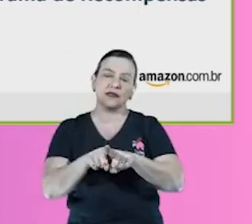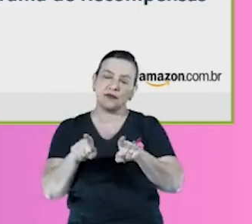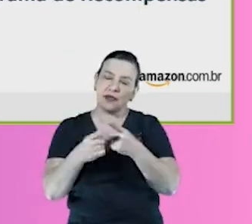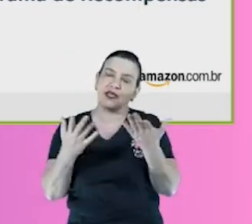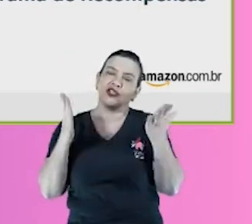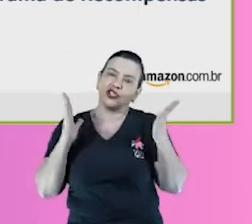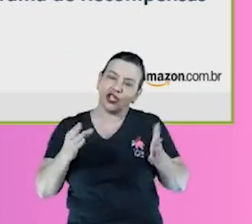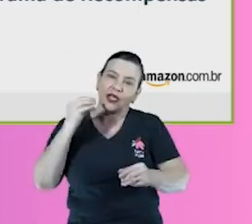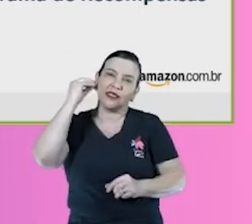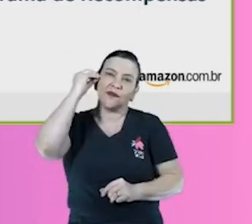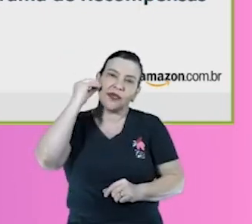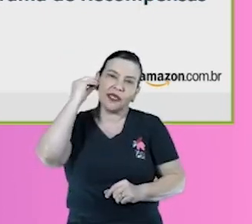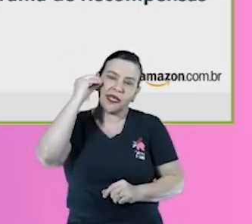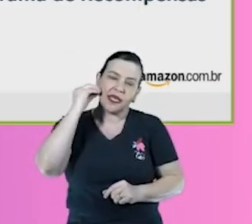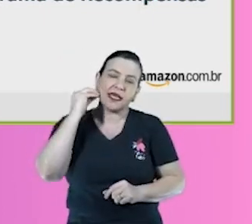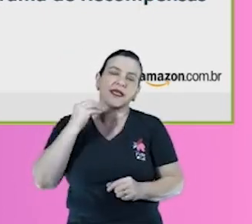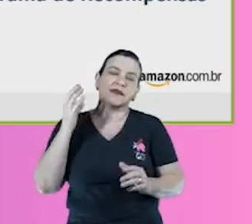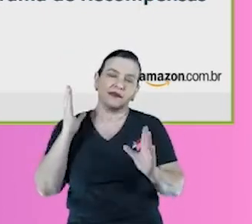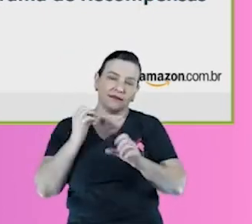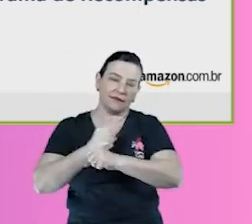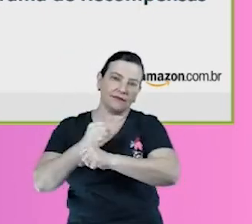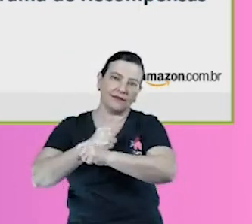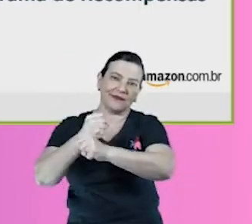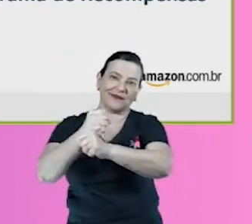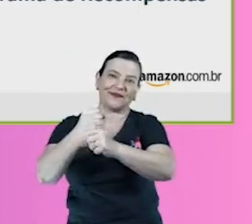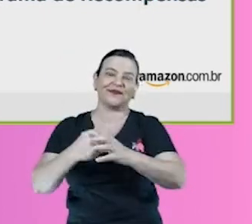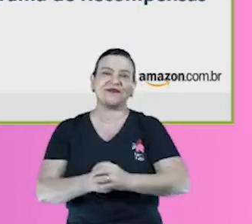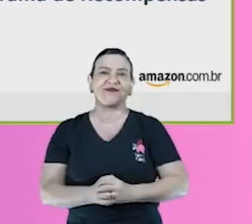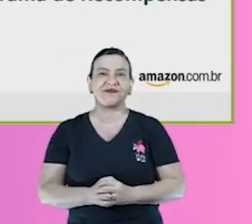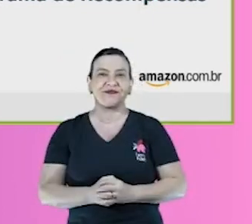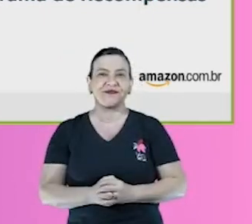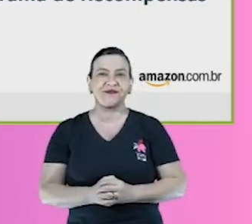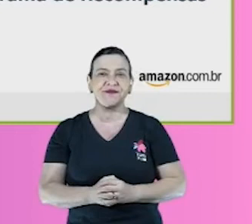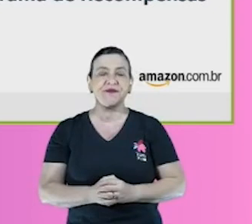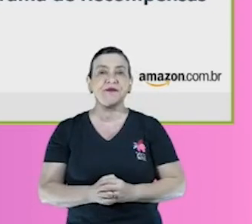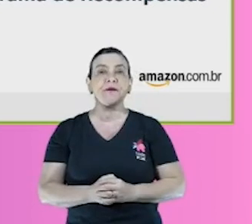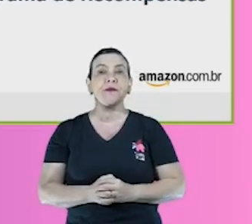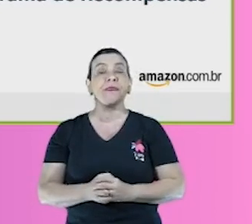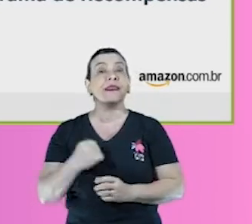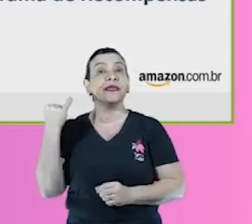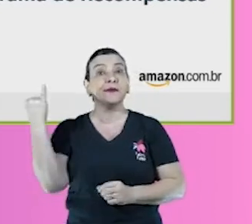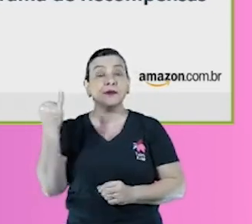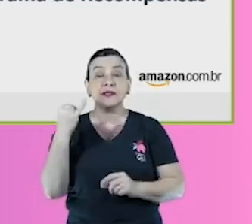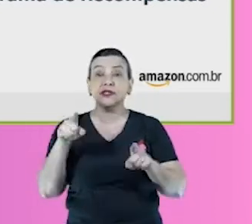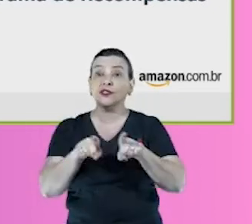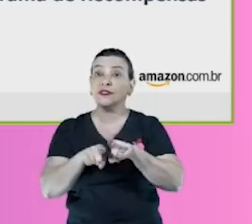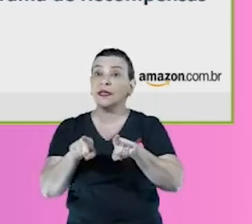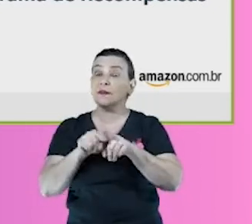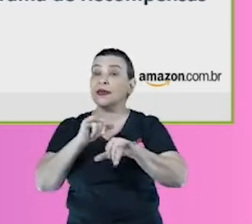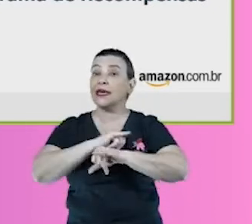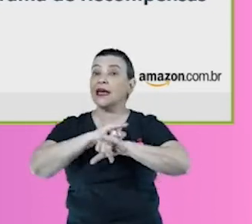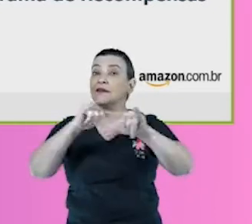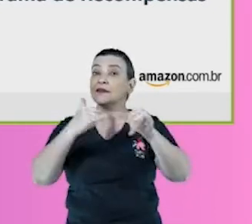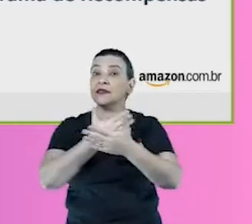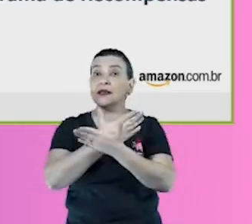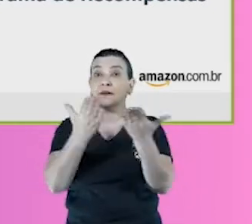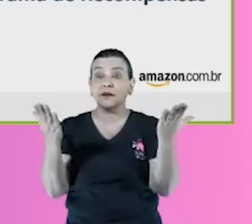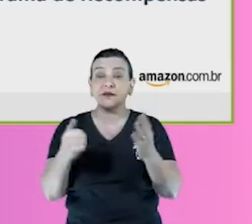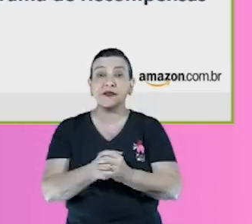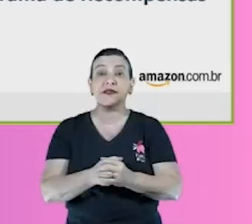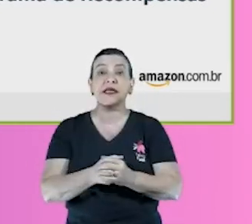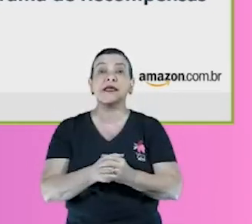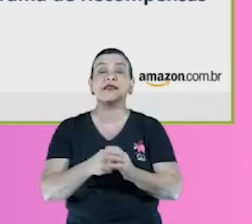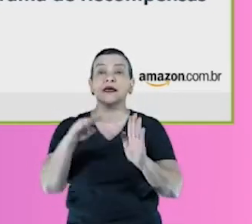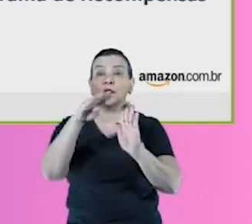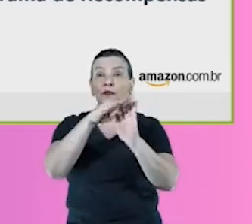aí e experiência ao longo dos anos, tá? Acho que é só importante destacar pra vocês uma coisa, por enquanto, o programa de FBA tá